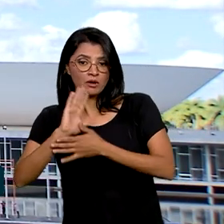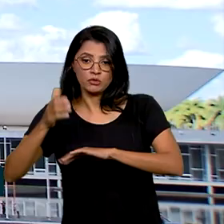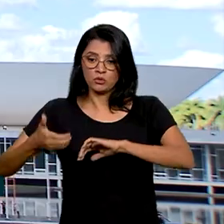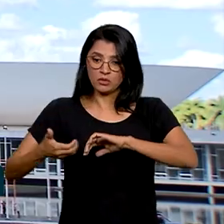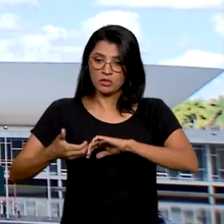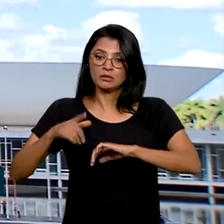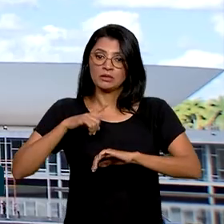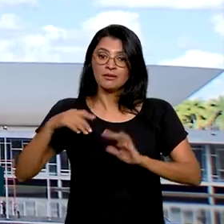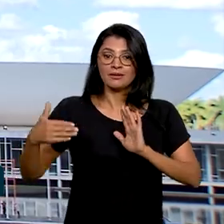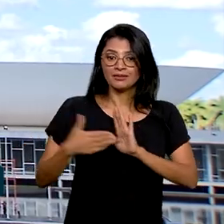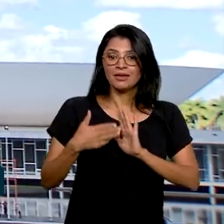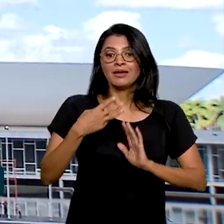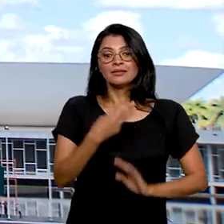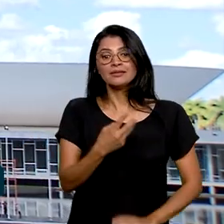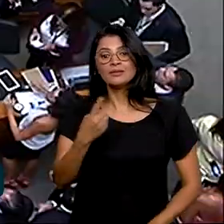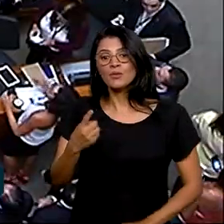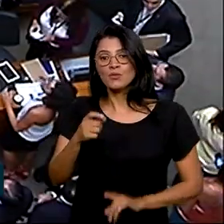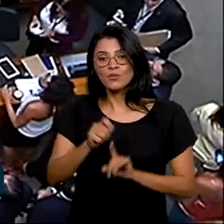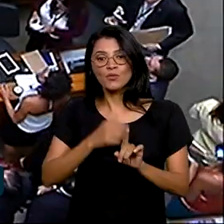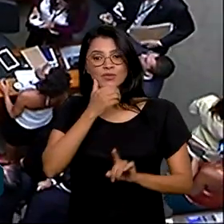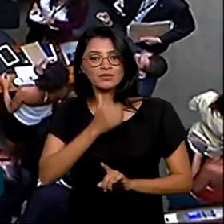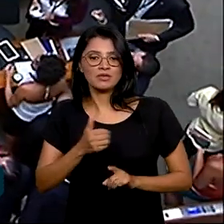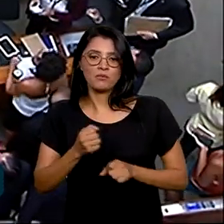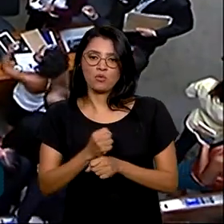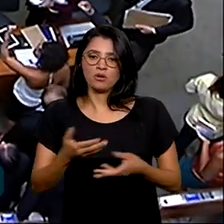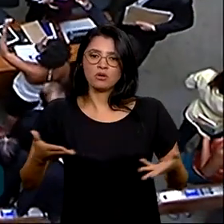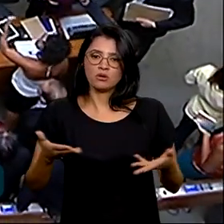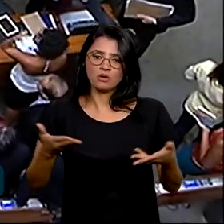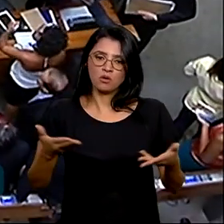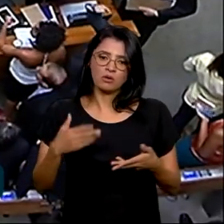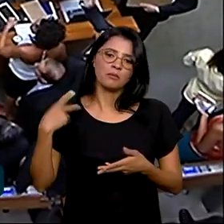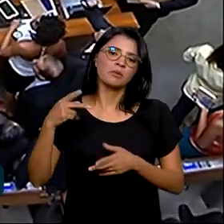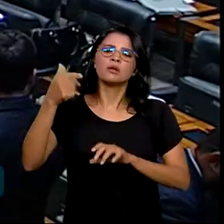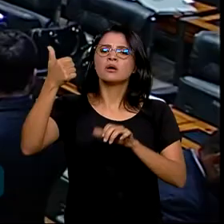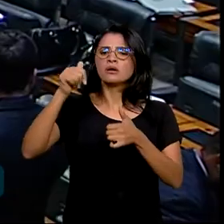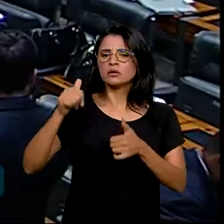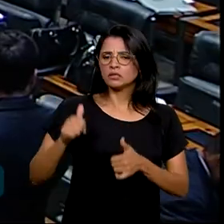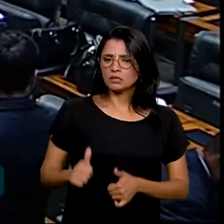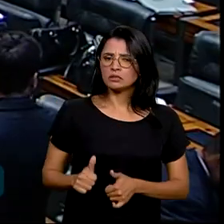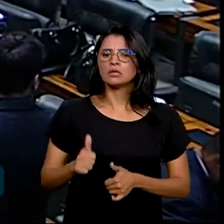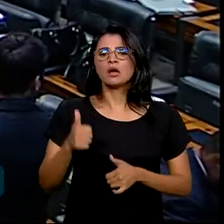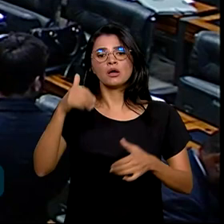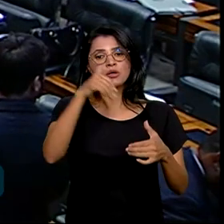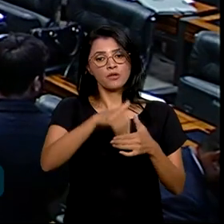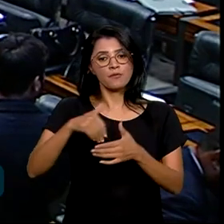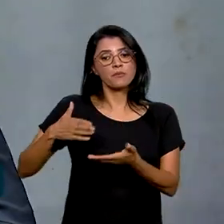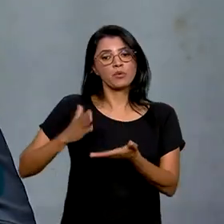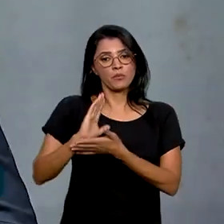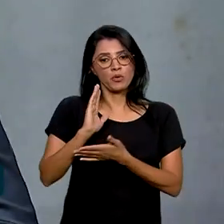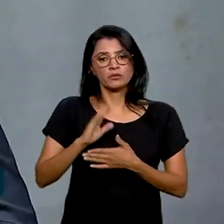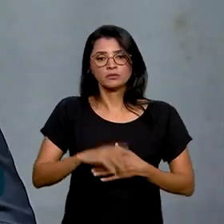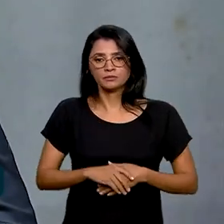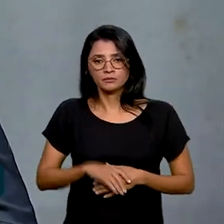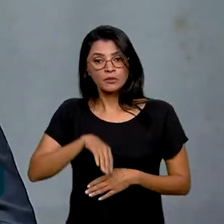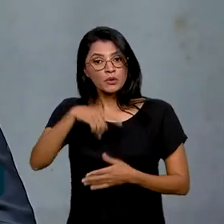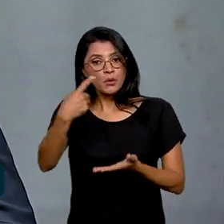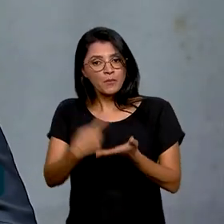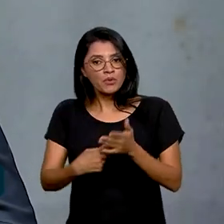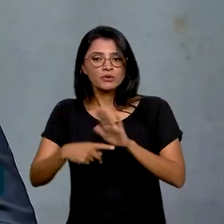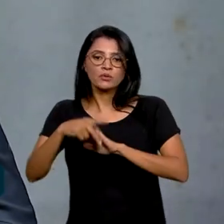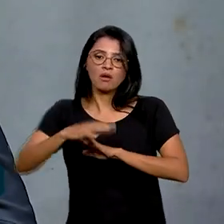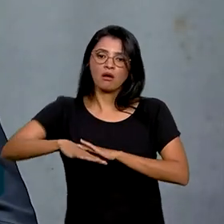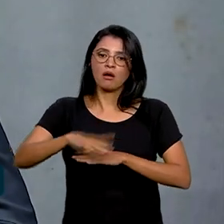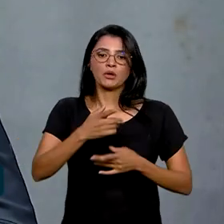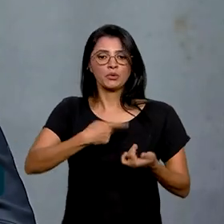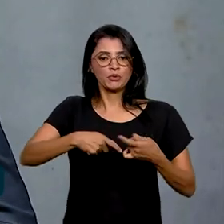que tem até 31 de dezembro deste ano, para analisar e votar a proposta. Compromisso da área econômica